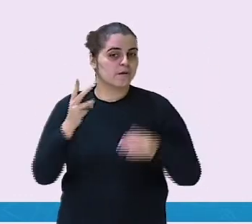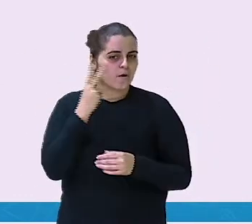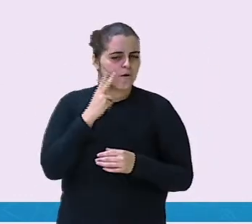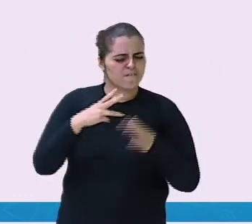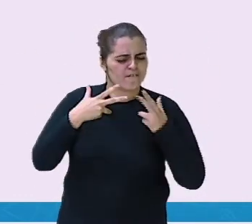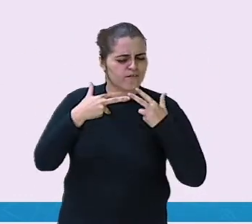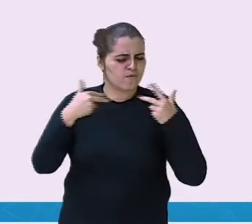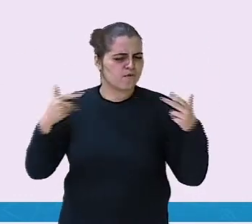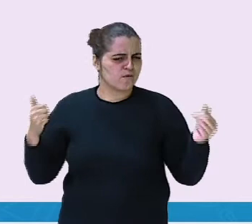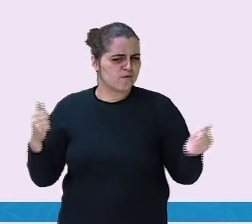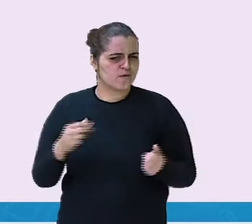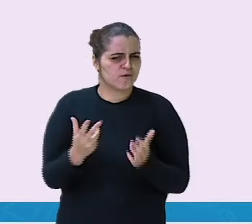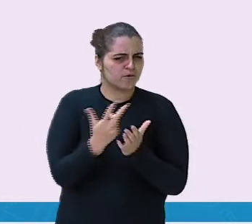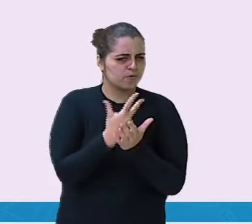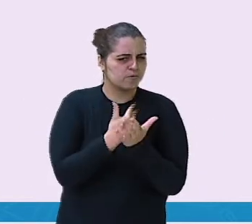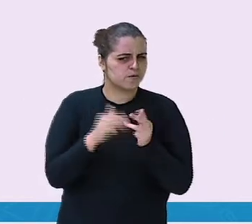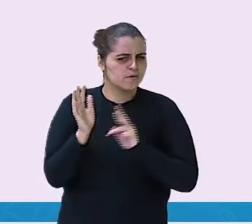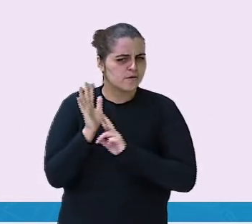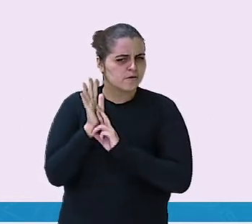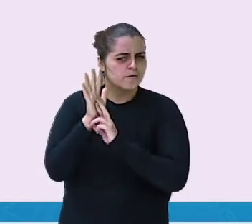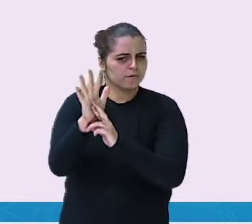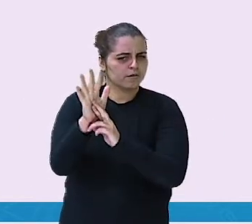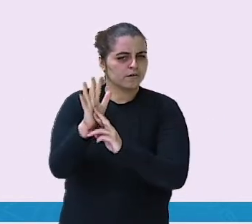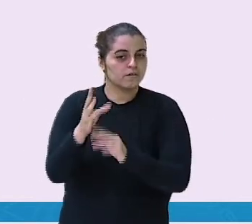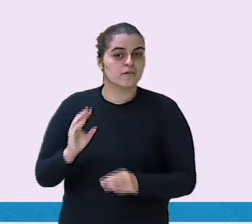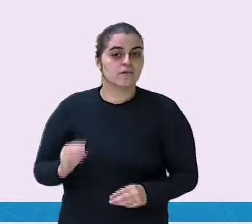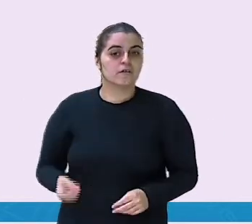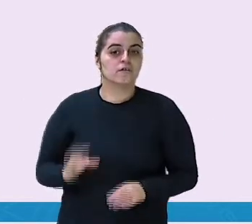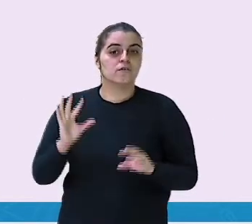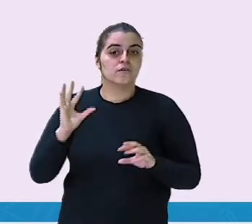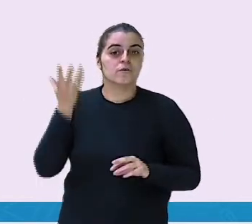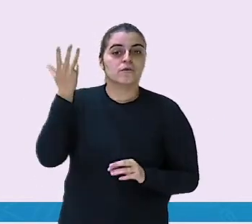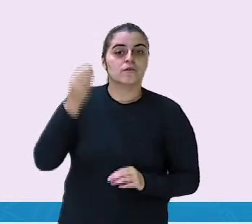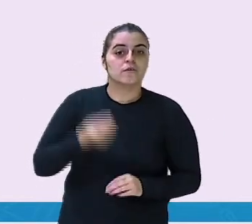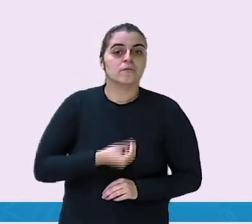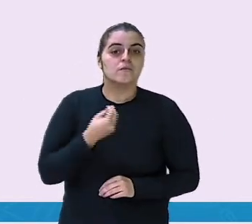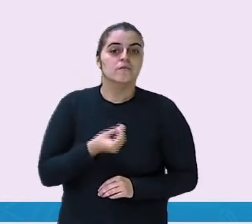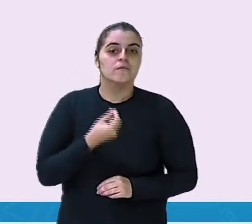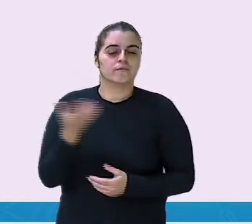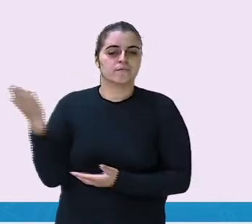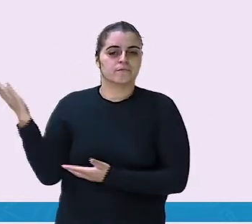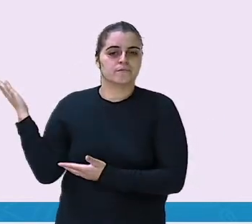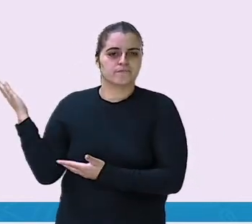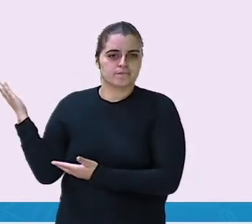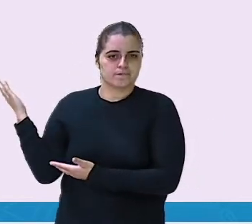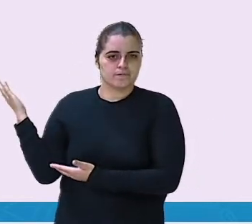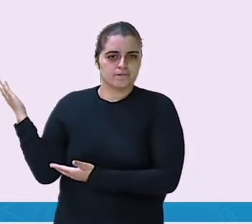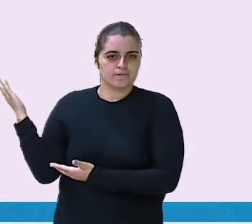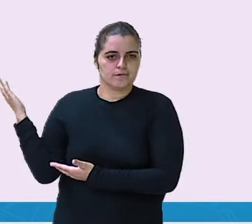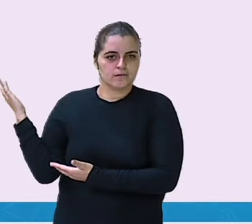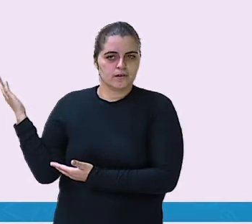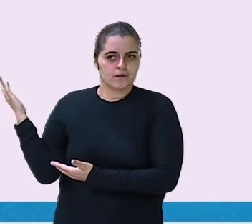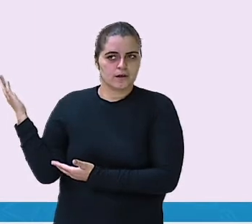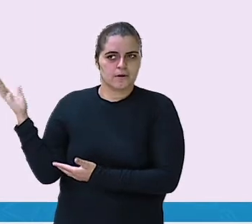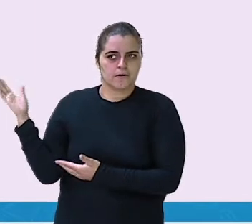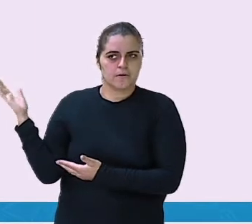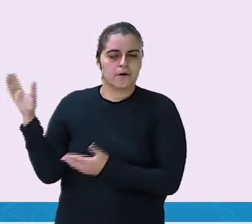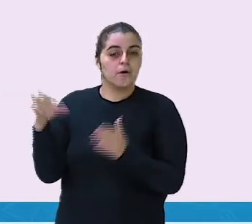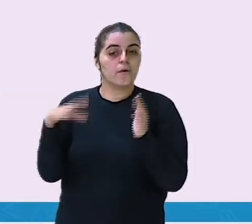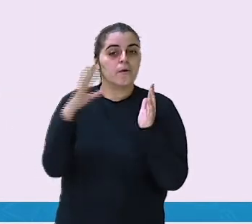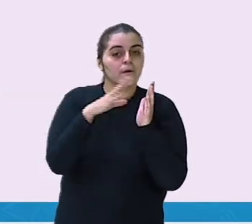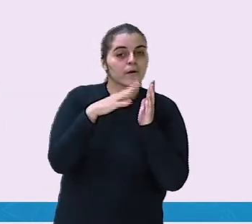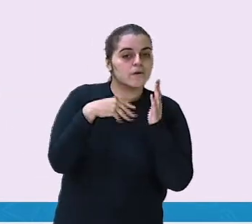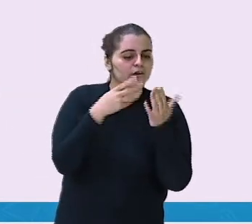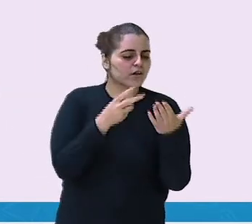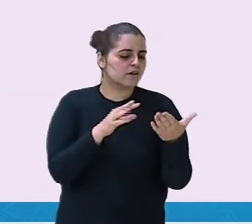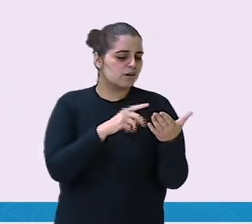várias imagens representando aqueles momentos da vida. E aqui, mais. Meus quadrinhos,